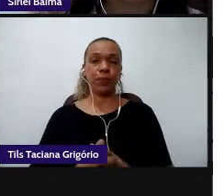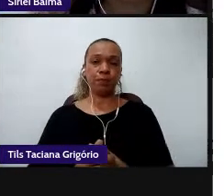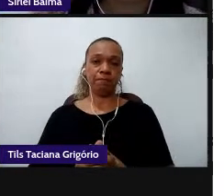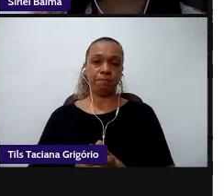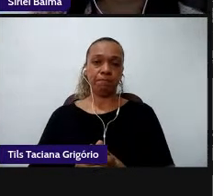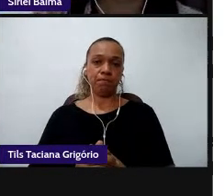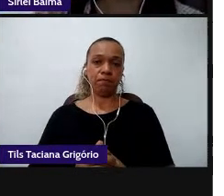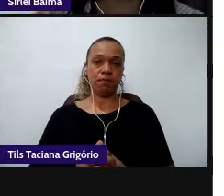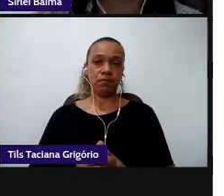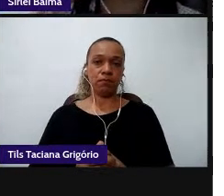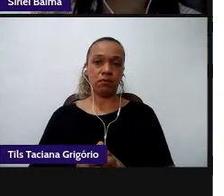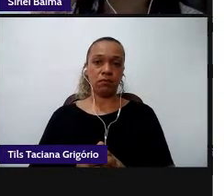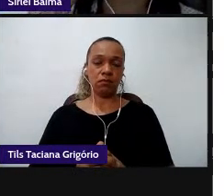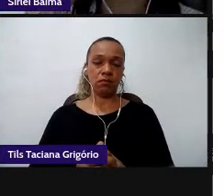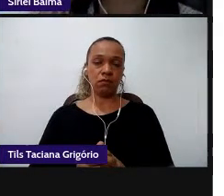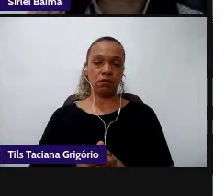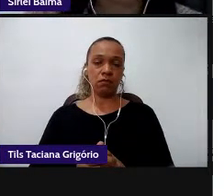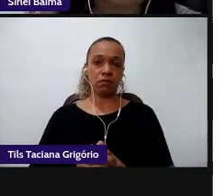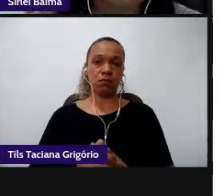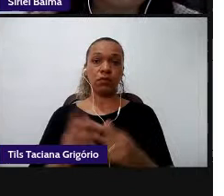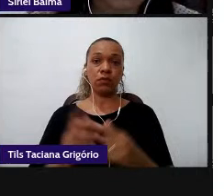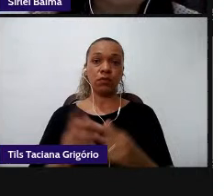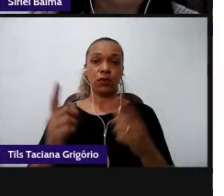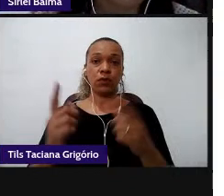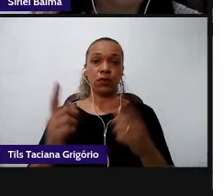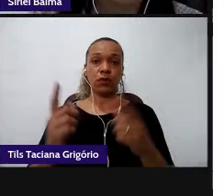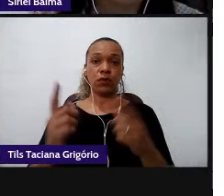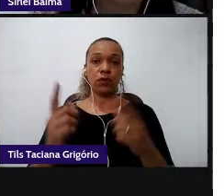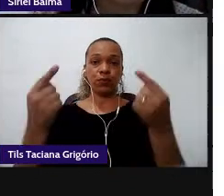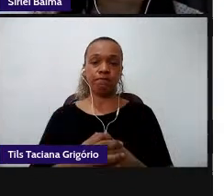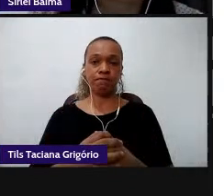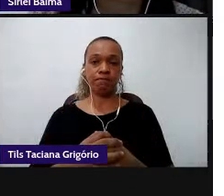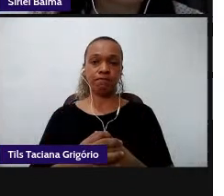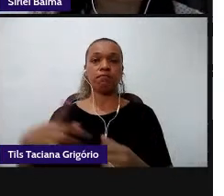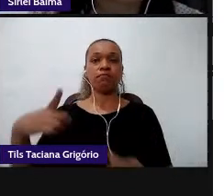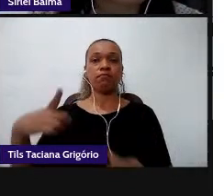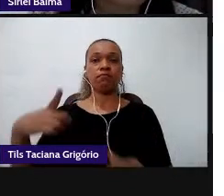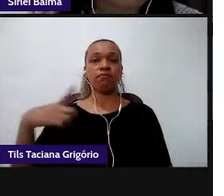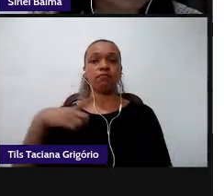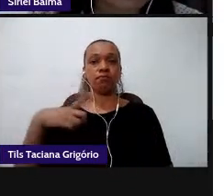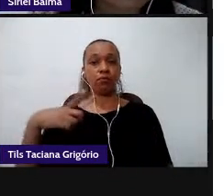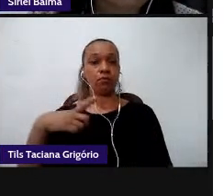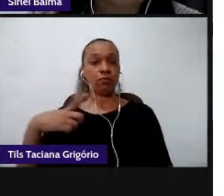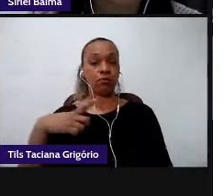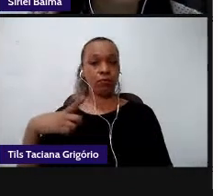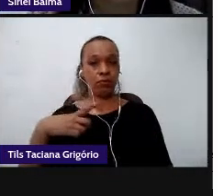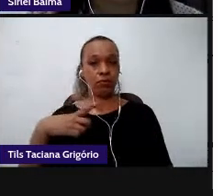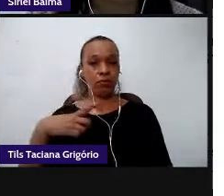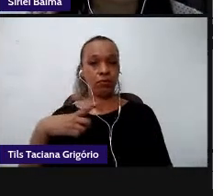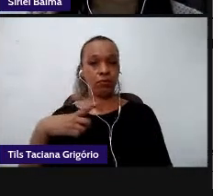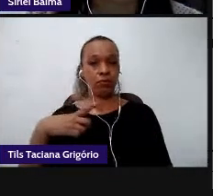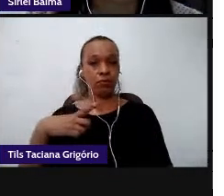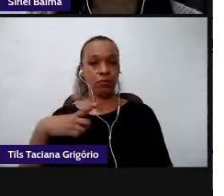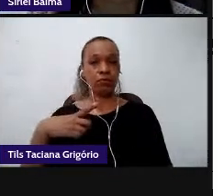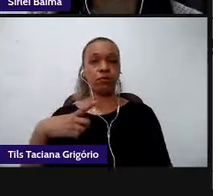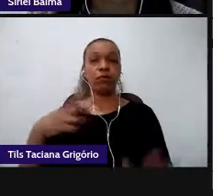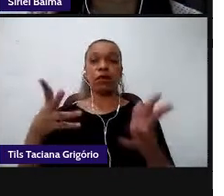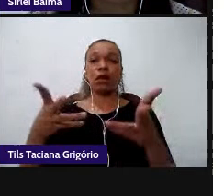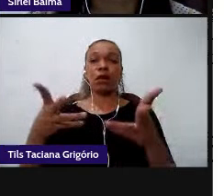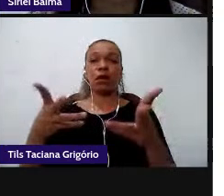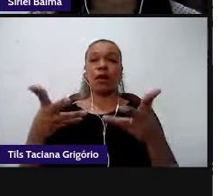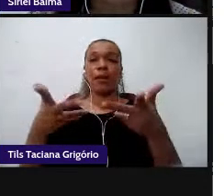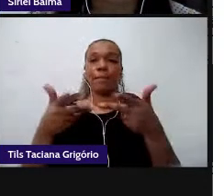o próximo bloco nós temos a habilidade 16 produzir